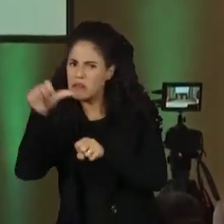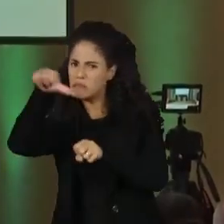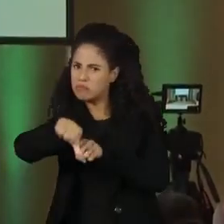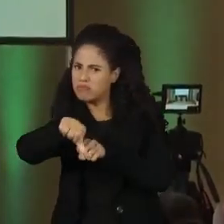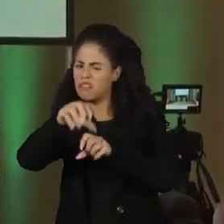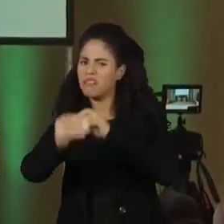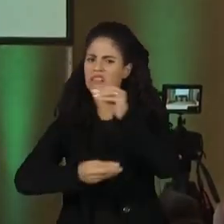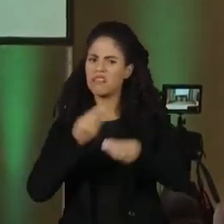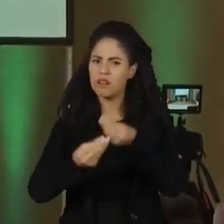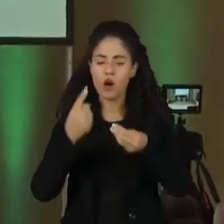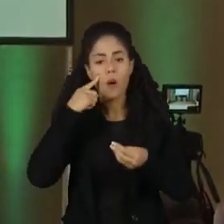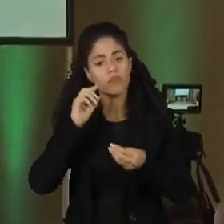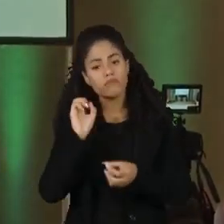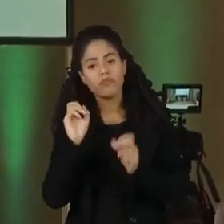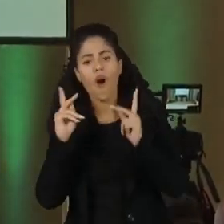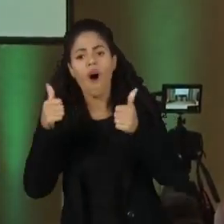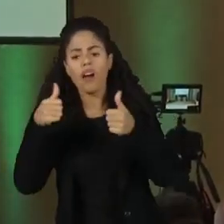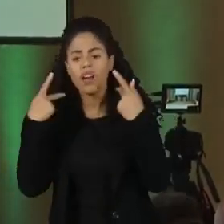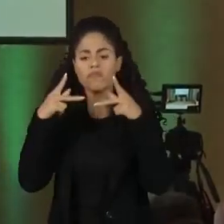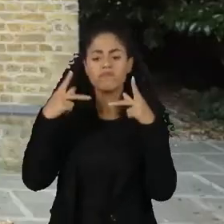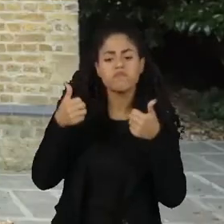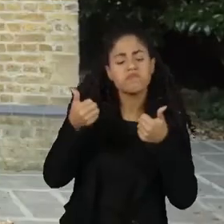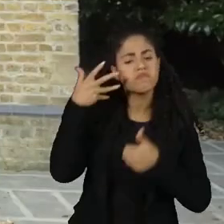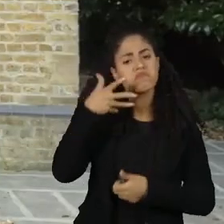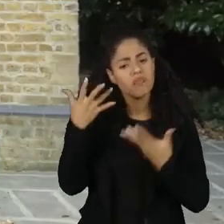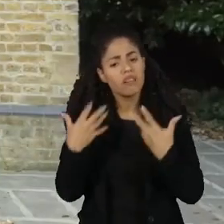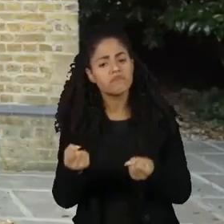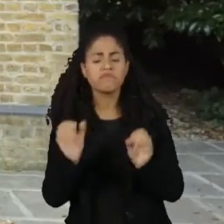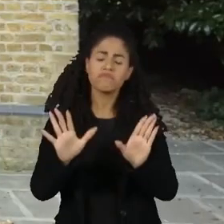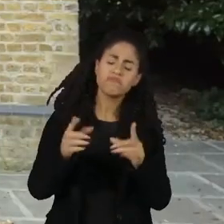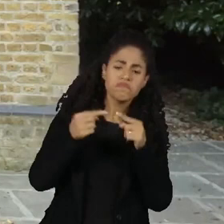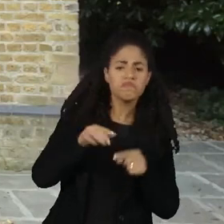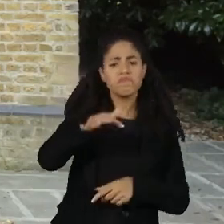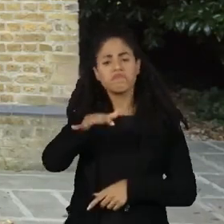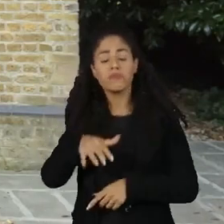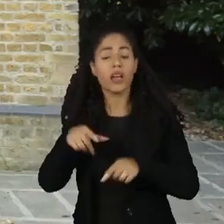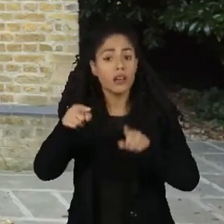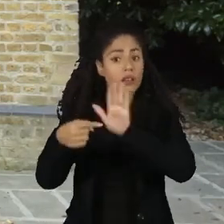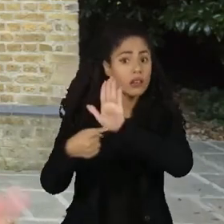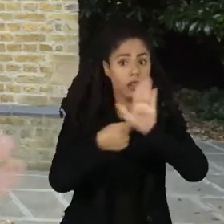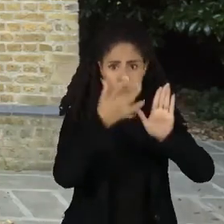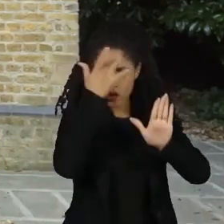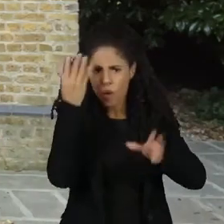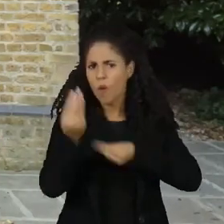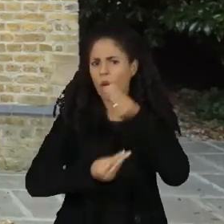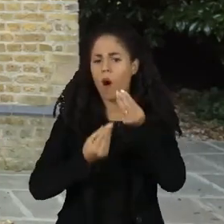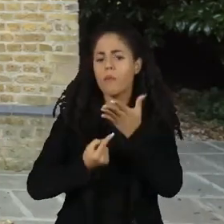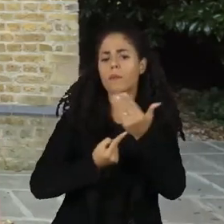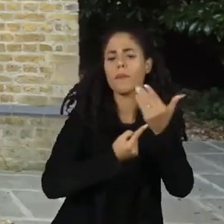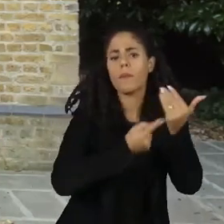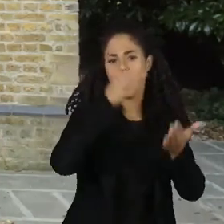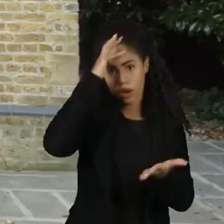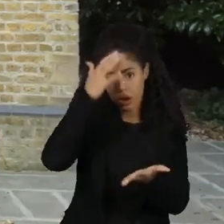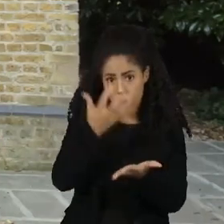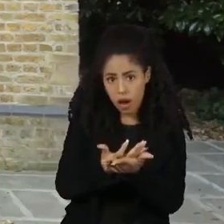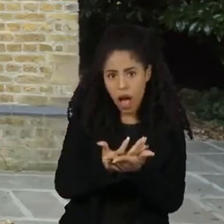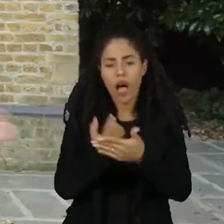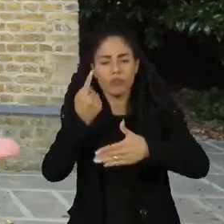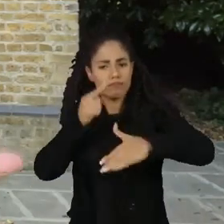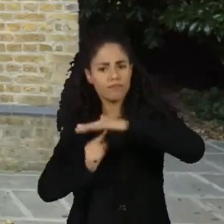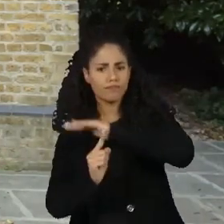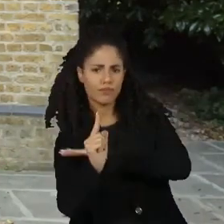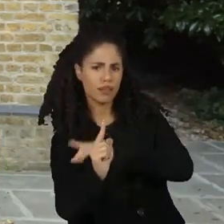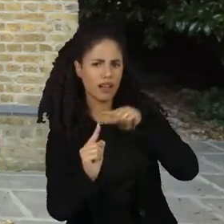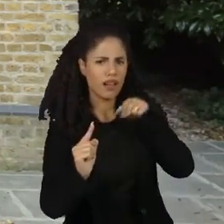sermão foi considerado ok, verossímil. A avaliação unânime dos presentes foi a de que o avatar ainda não